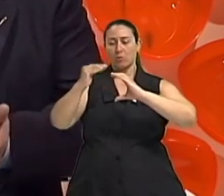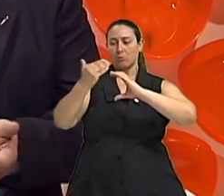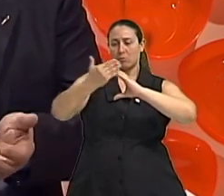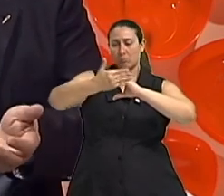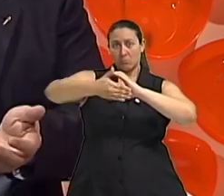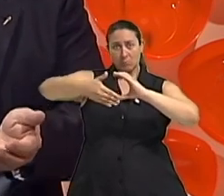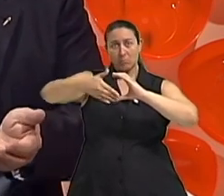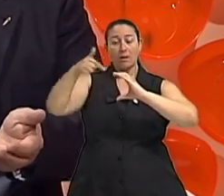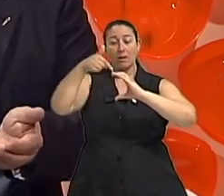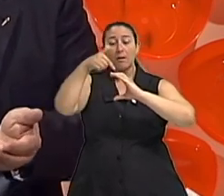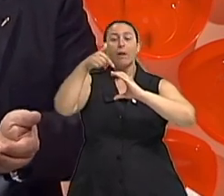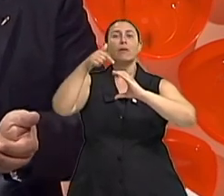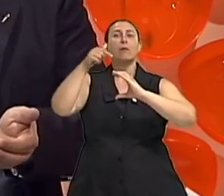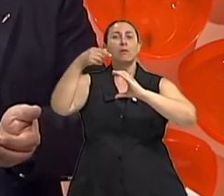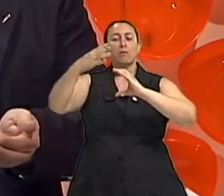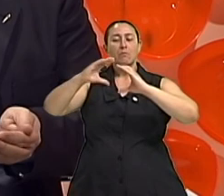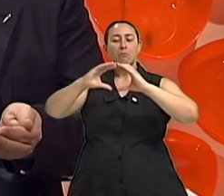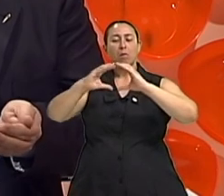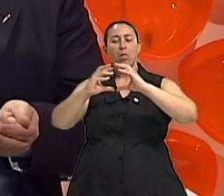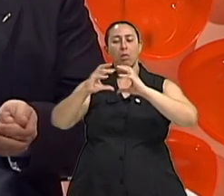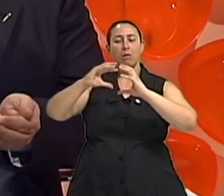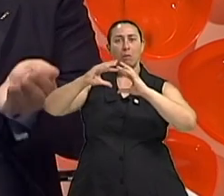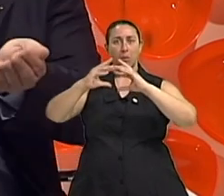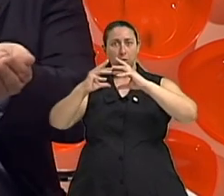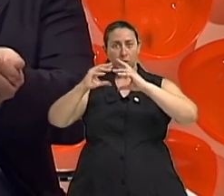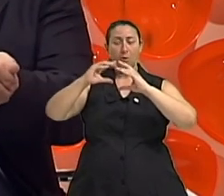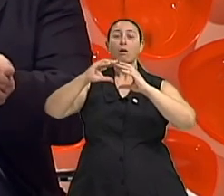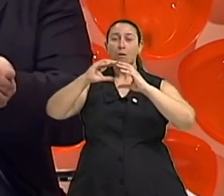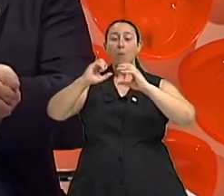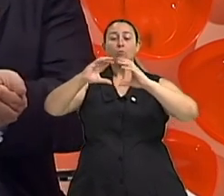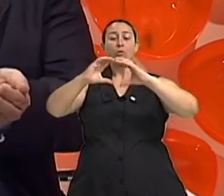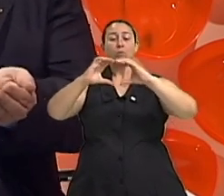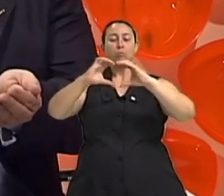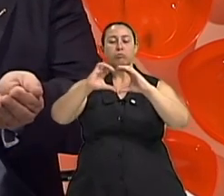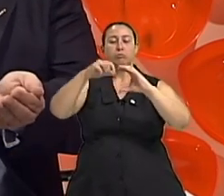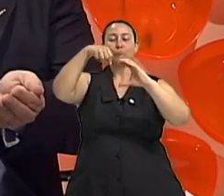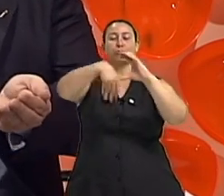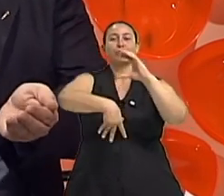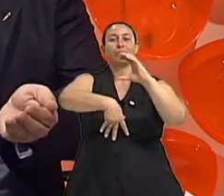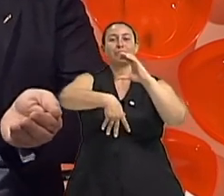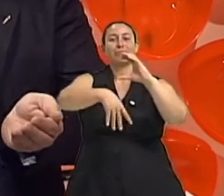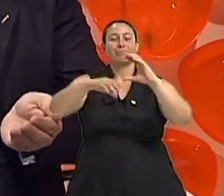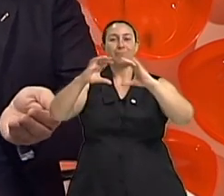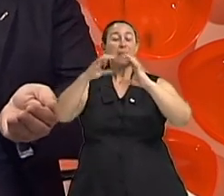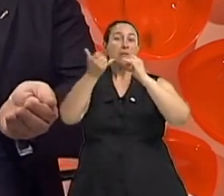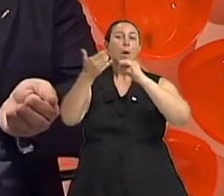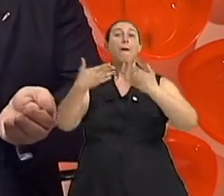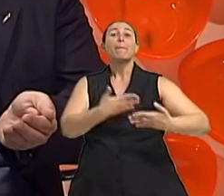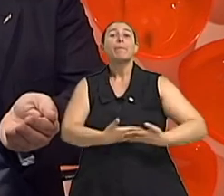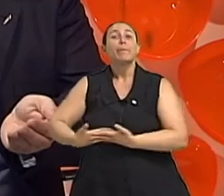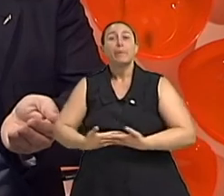sofrer esse processo de lacidão, e se por este canal passar um bebê grande,